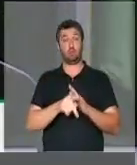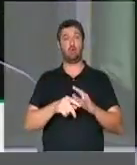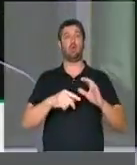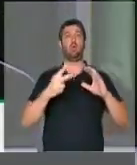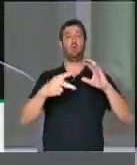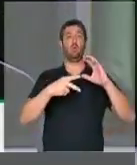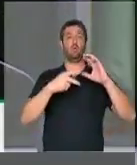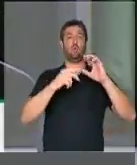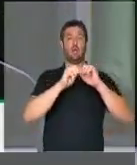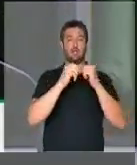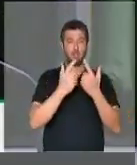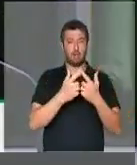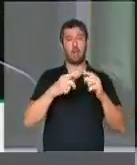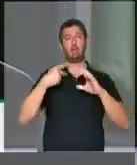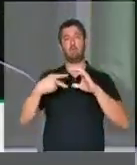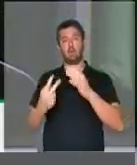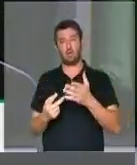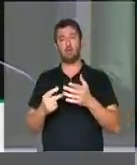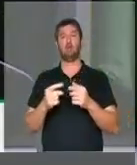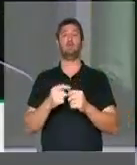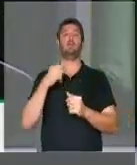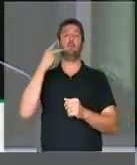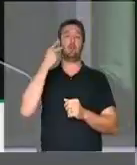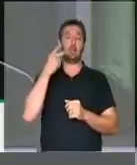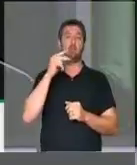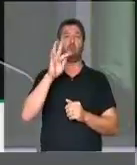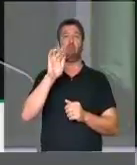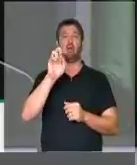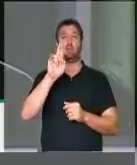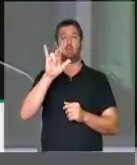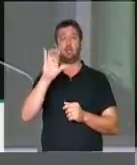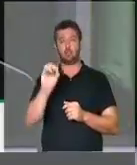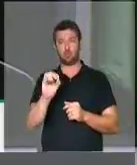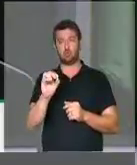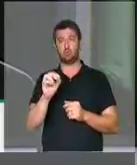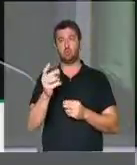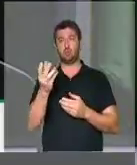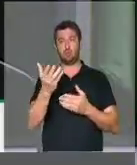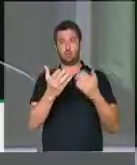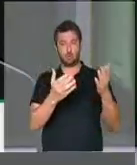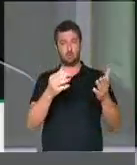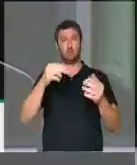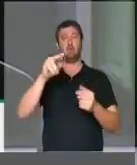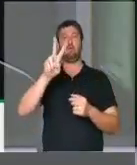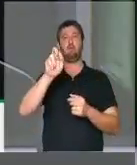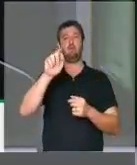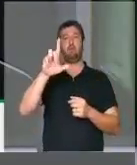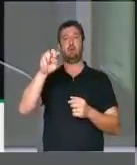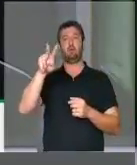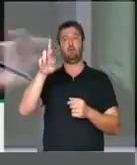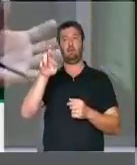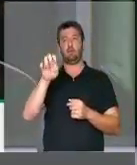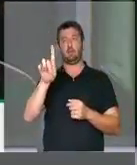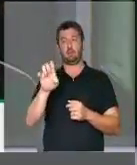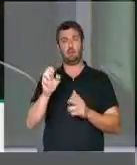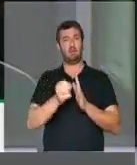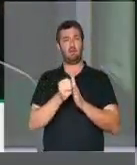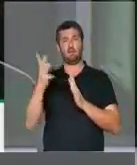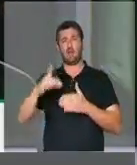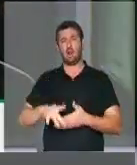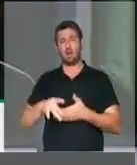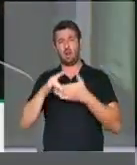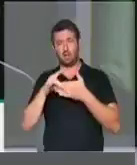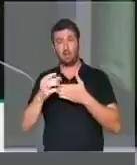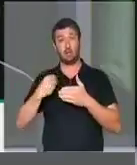Lucas Paiva, vereador Fabrício, do vereador Nino Valverde e de tantas outras